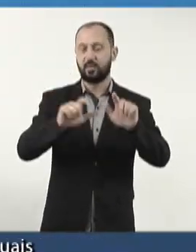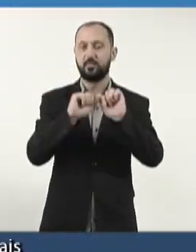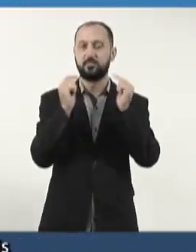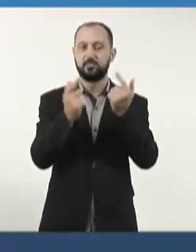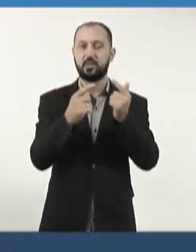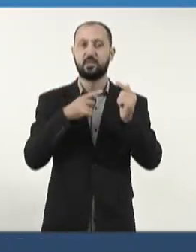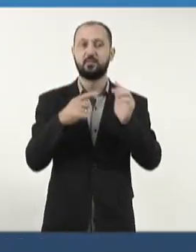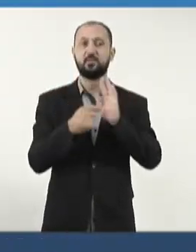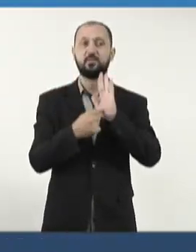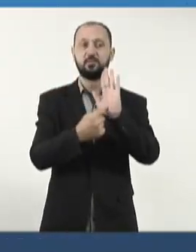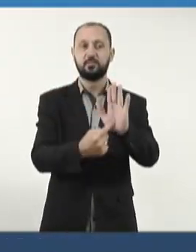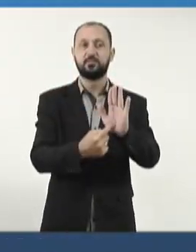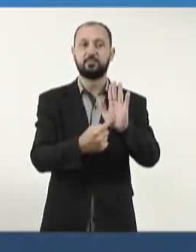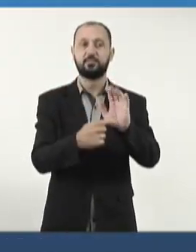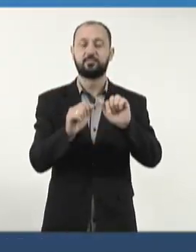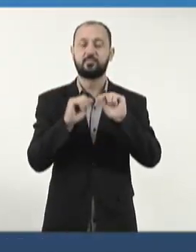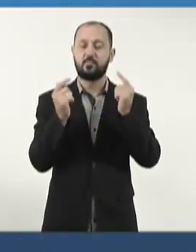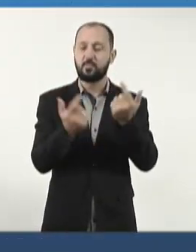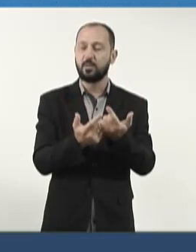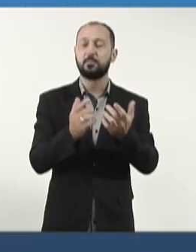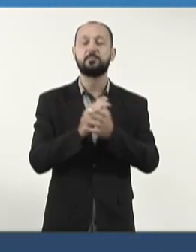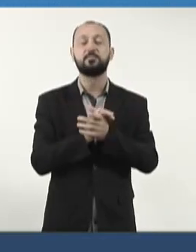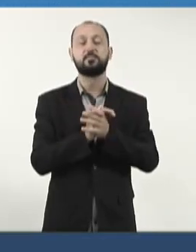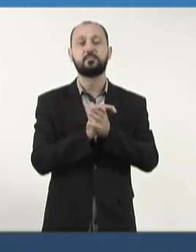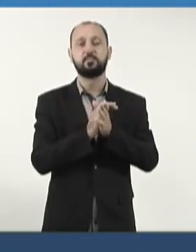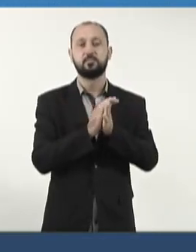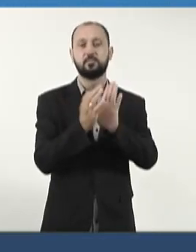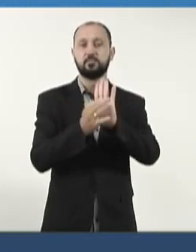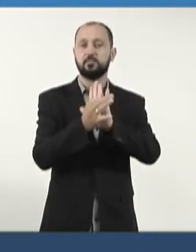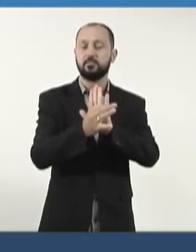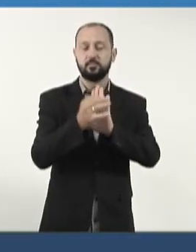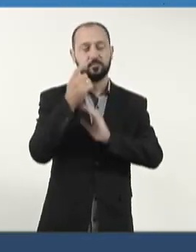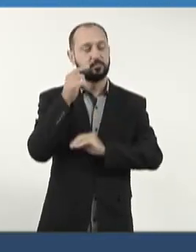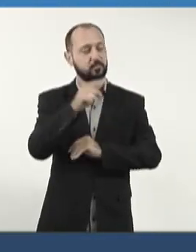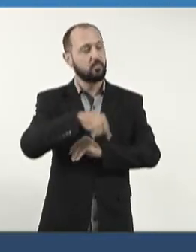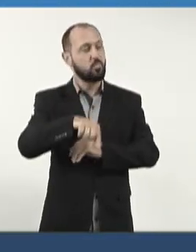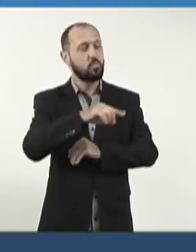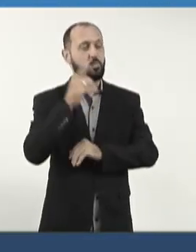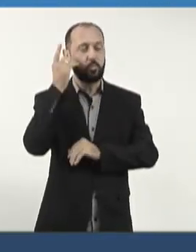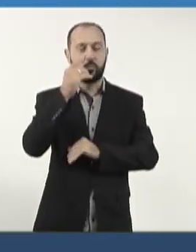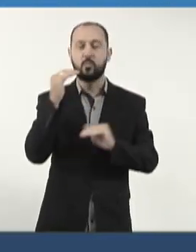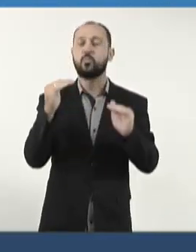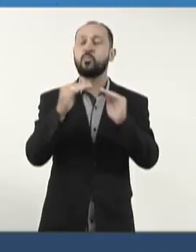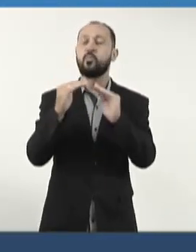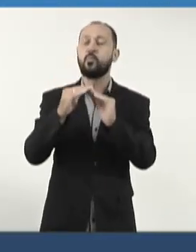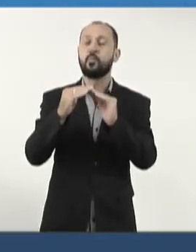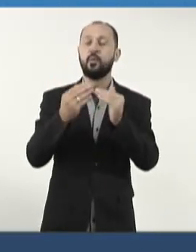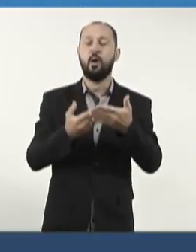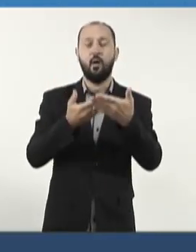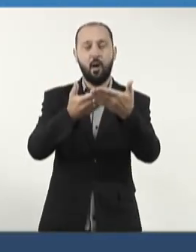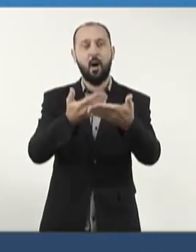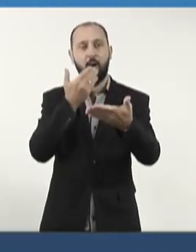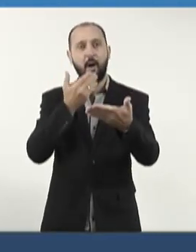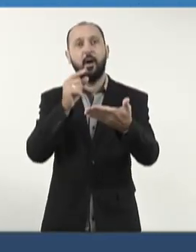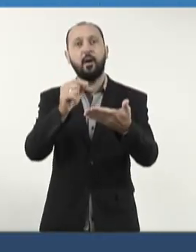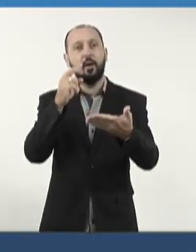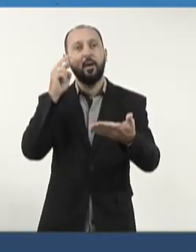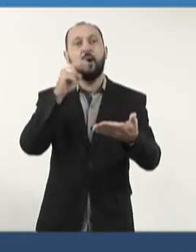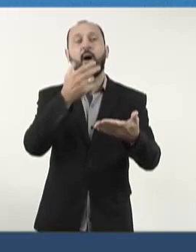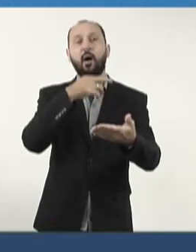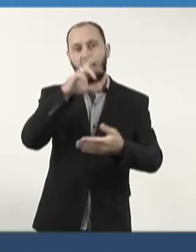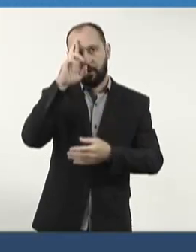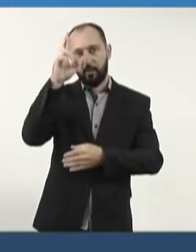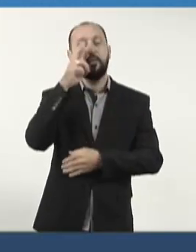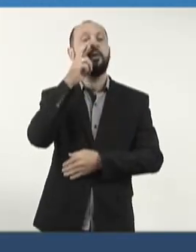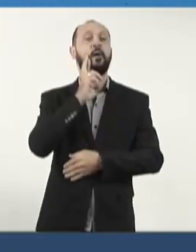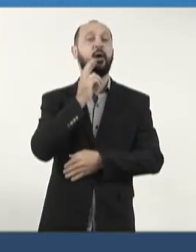Trago aqui para esta Casa de Leis as indicações, ouvido colendo o plenário, que seja encaminhado expediente ao excelentíssimo senhor Eduardo